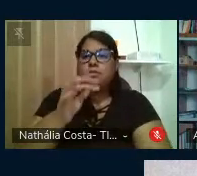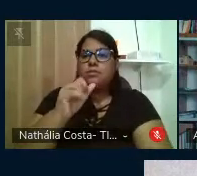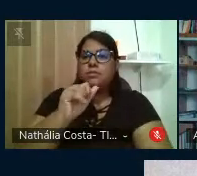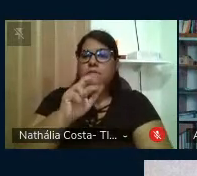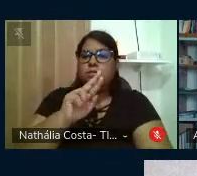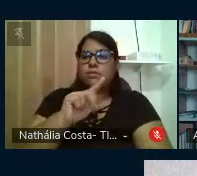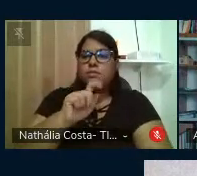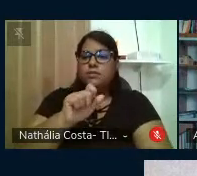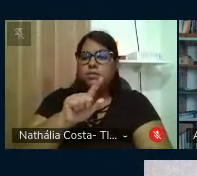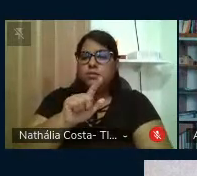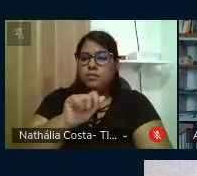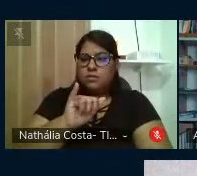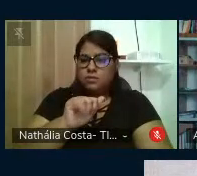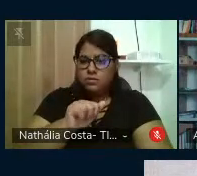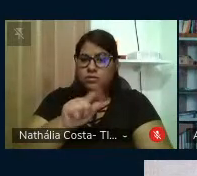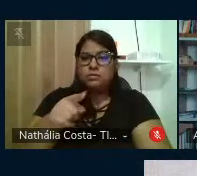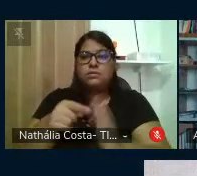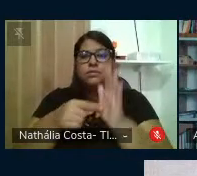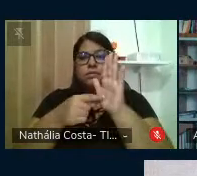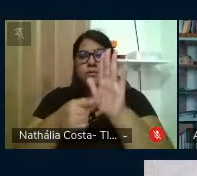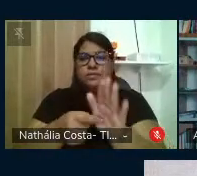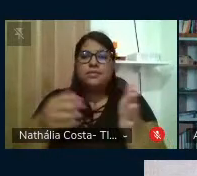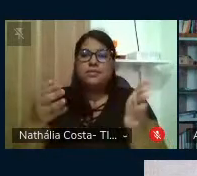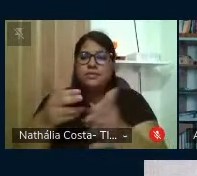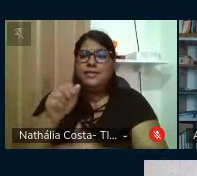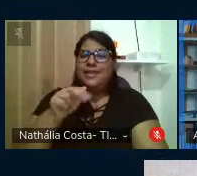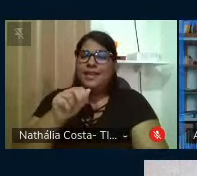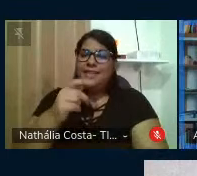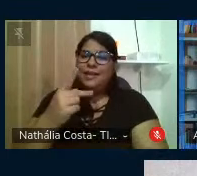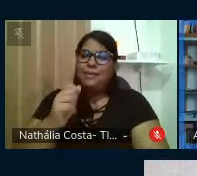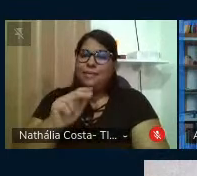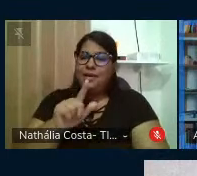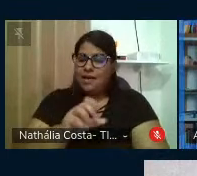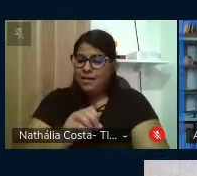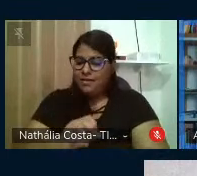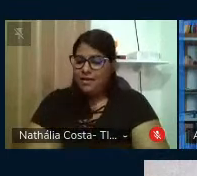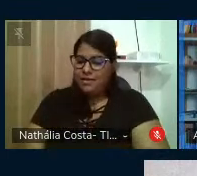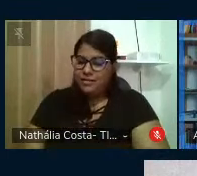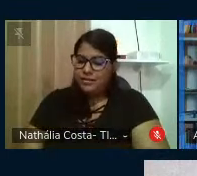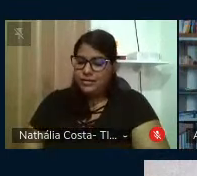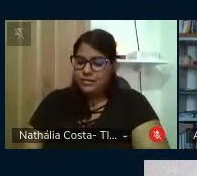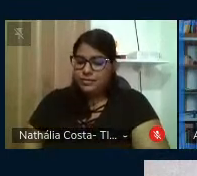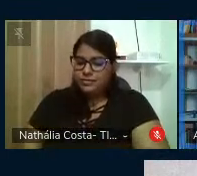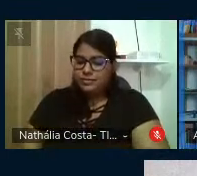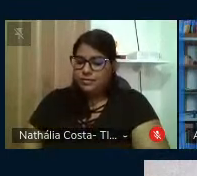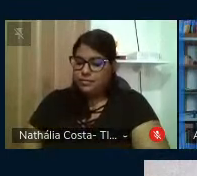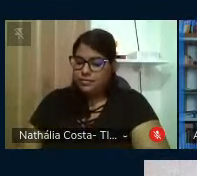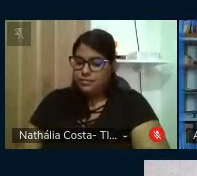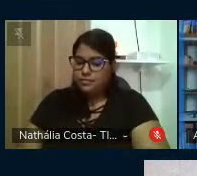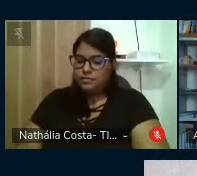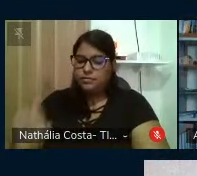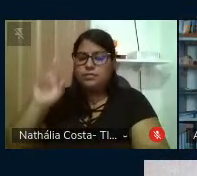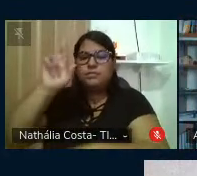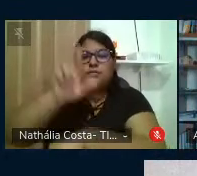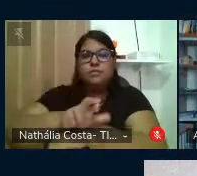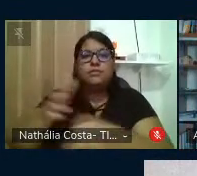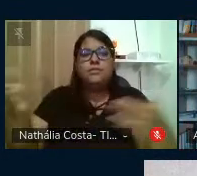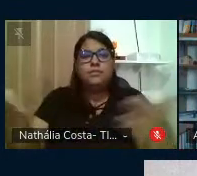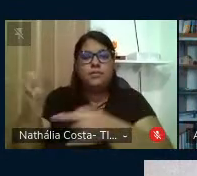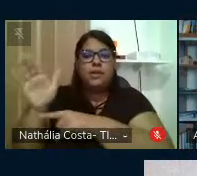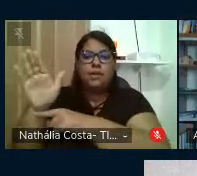por Ana Paula Moura, agora sim, Ana Paula, que prefaciou a obra, então, agora, representando aqui os demais